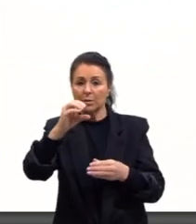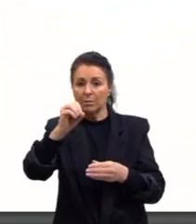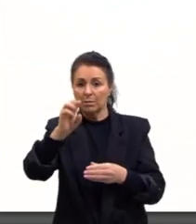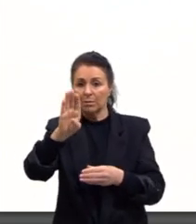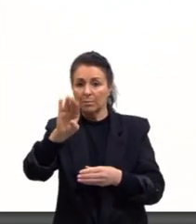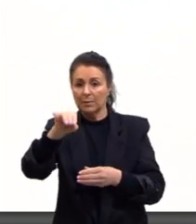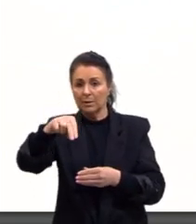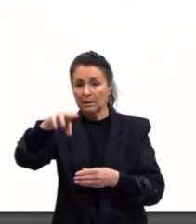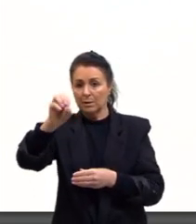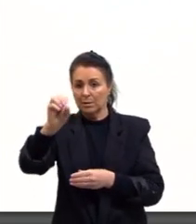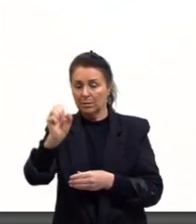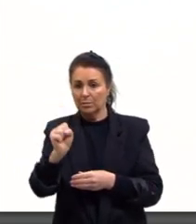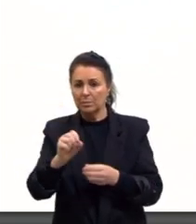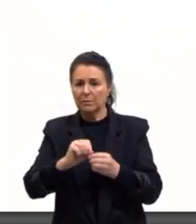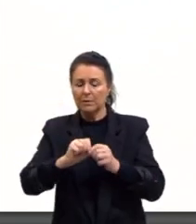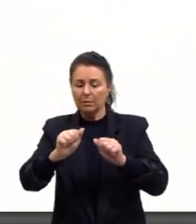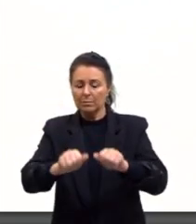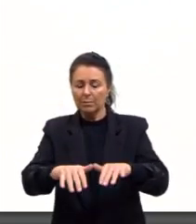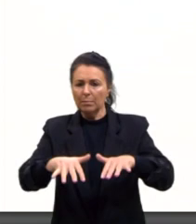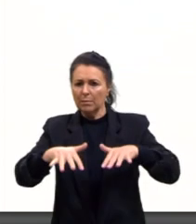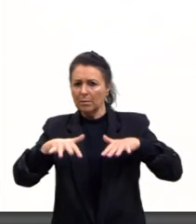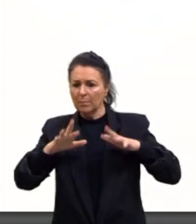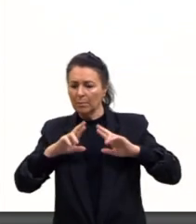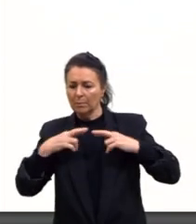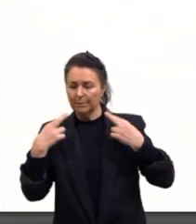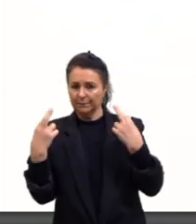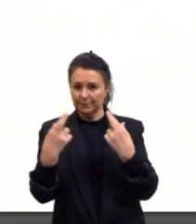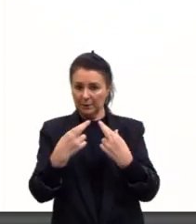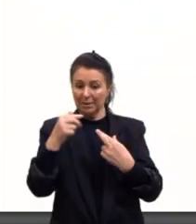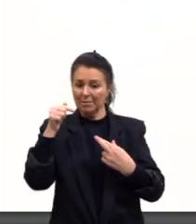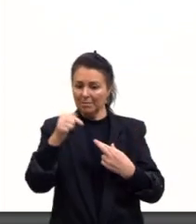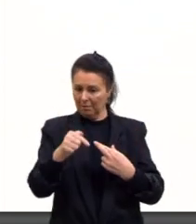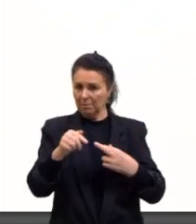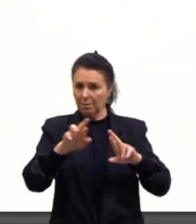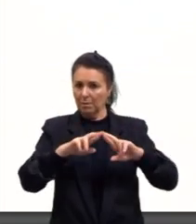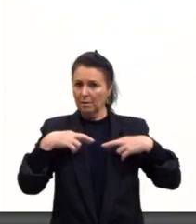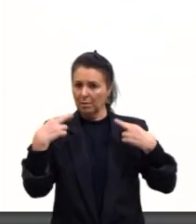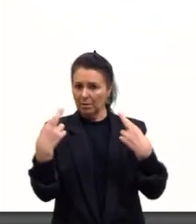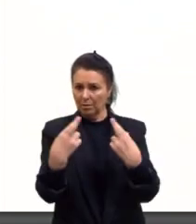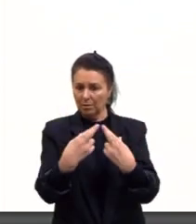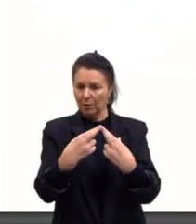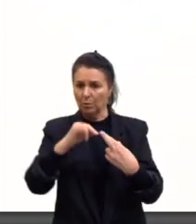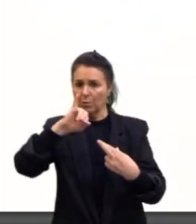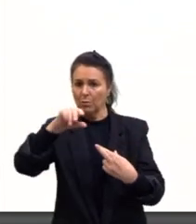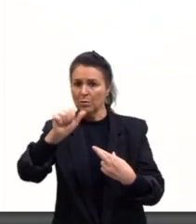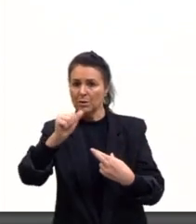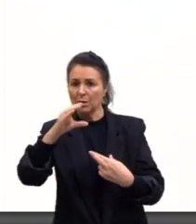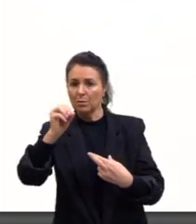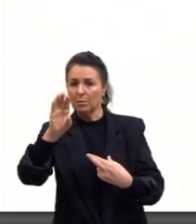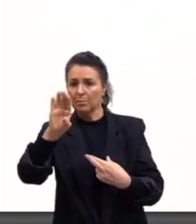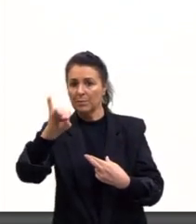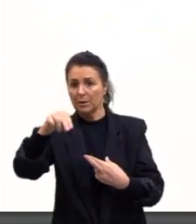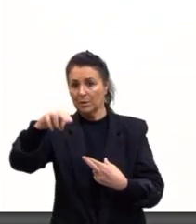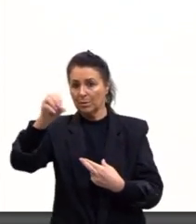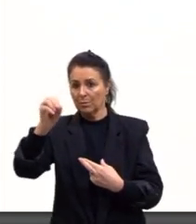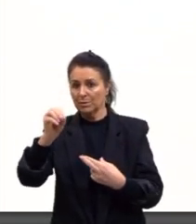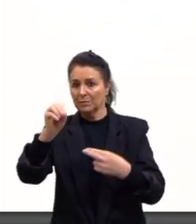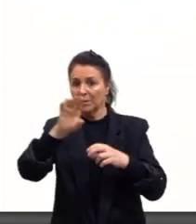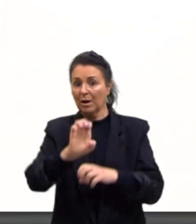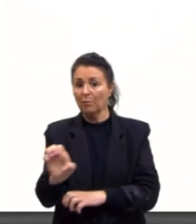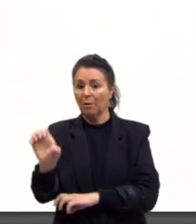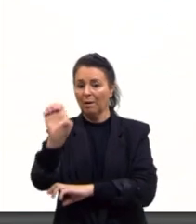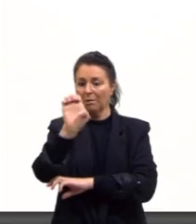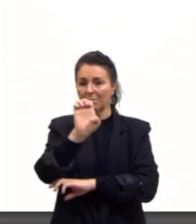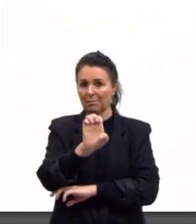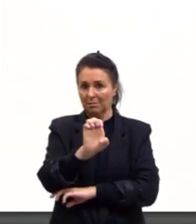revolucionários fizeram uma assembleia. E nessa assembleia, os jacobinos ficavam à esquerda e